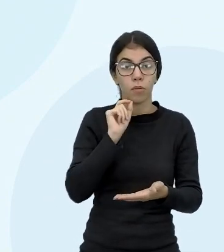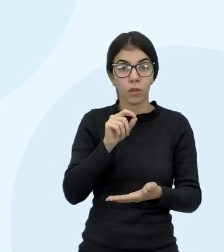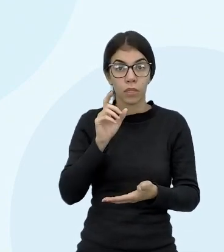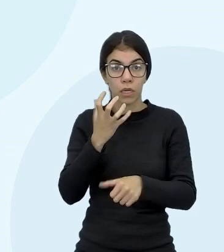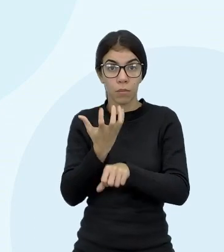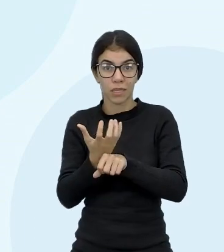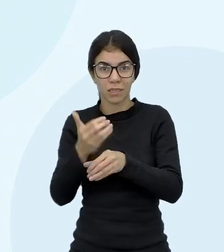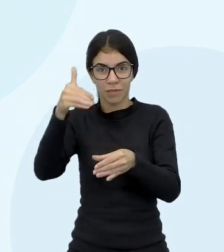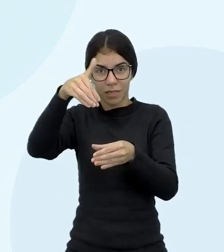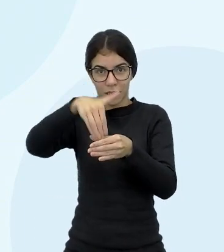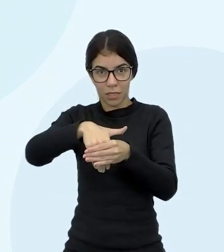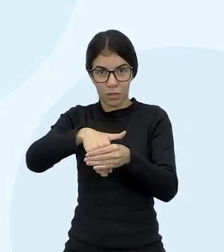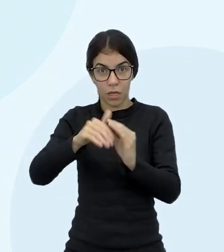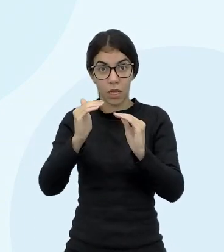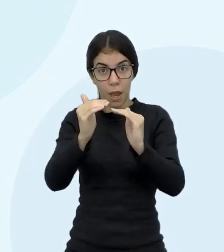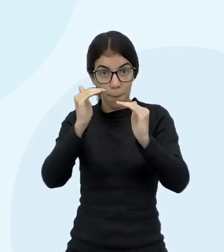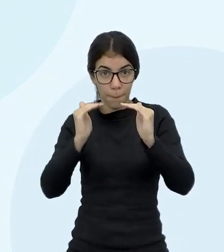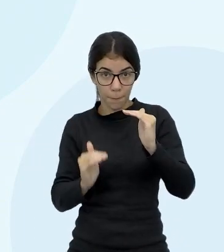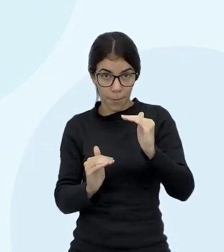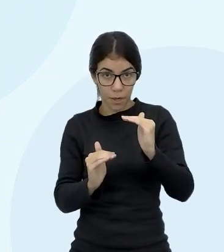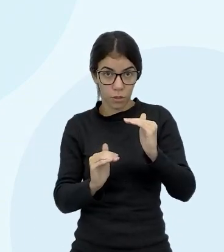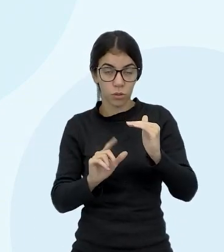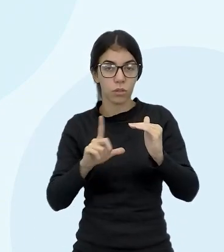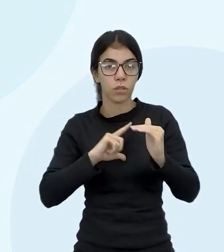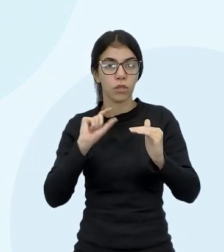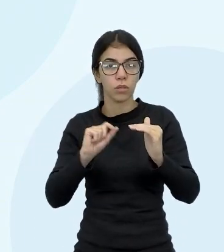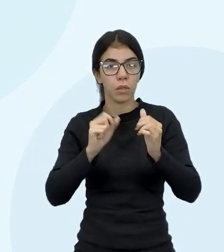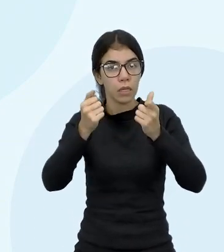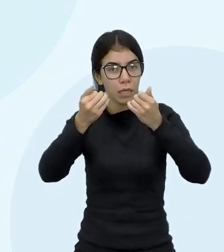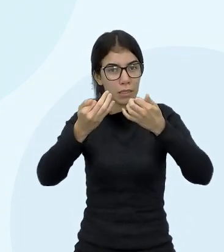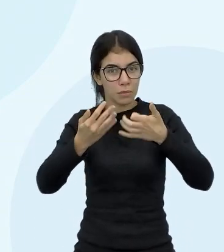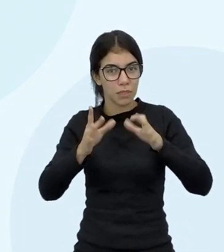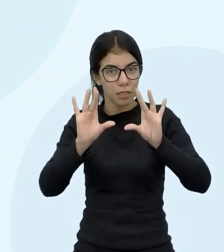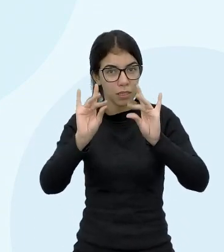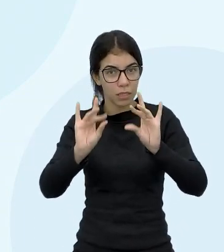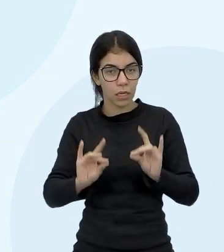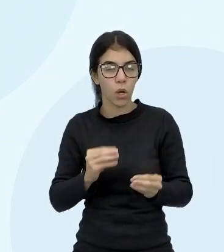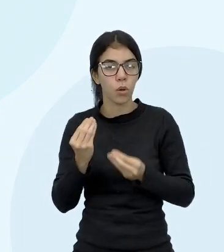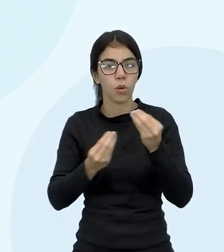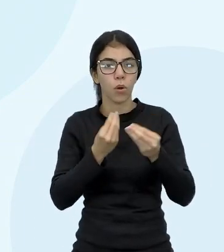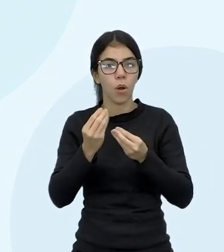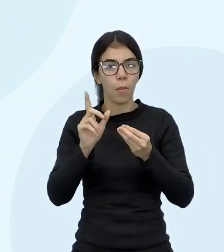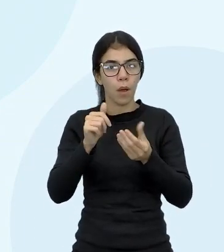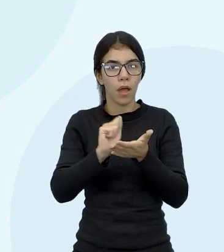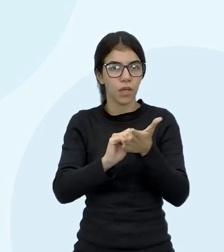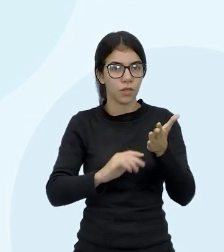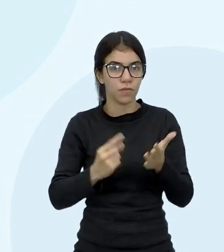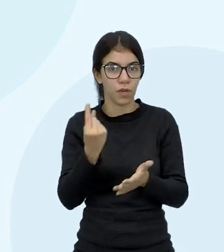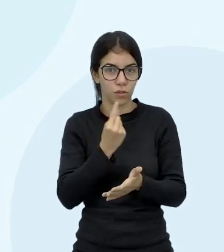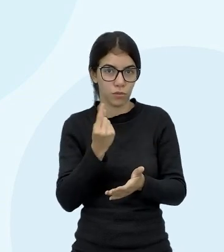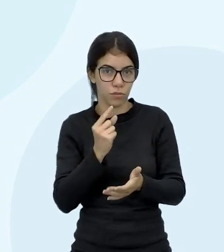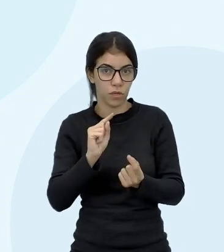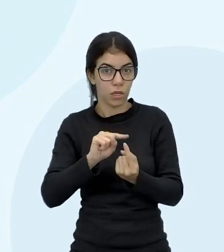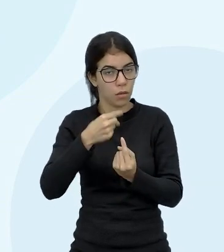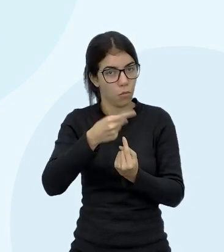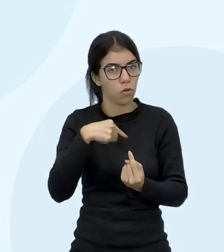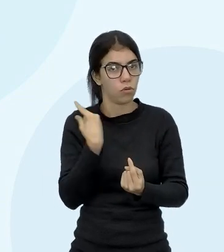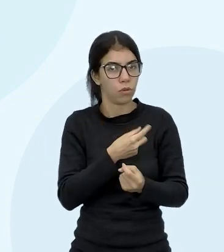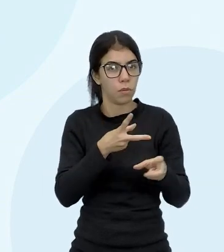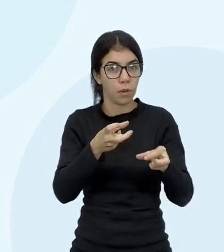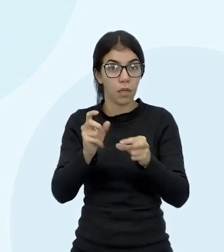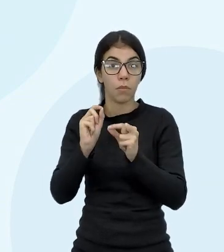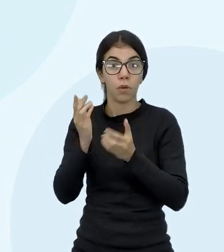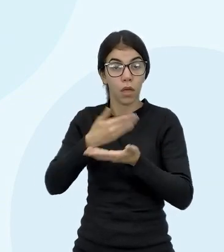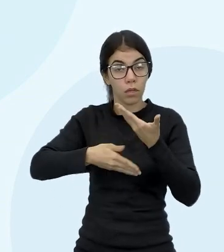componente, embaixo desse componente está descrito como é a atividade 1. E aí a gente percebe a